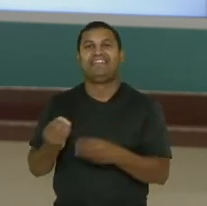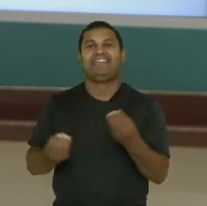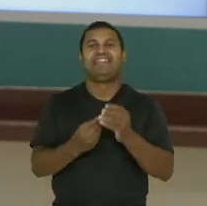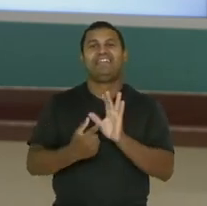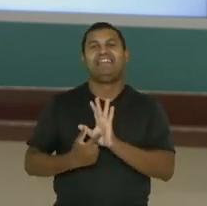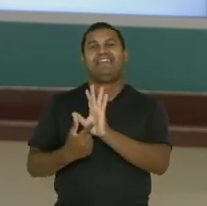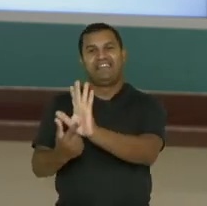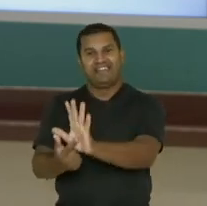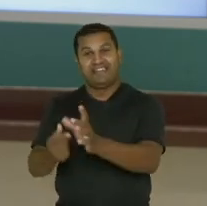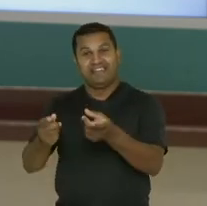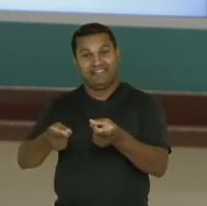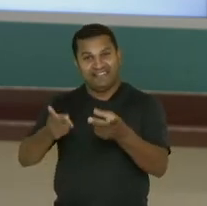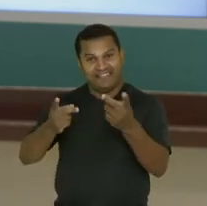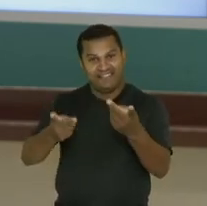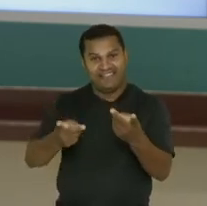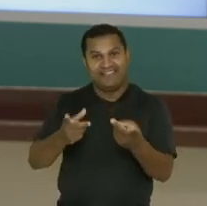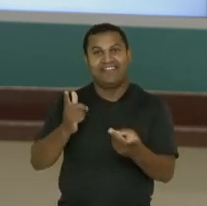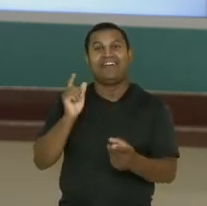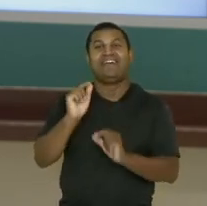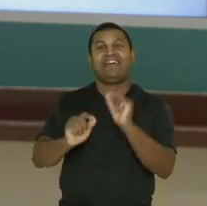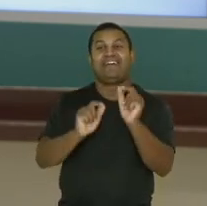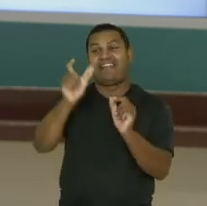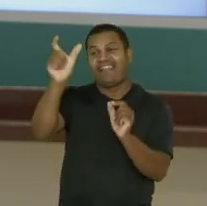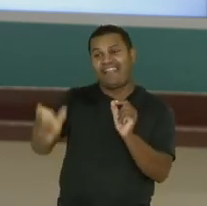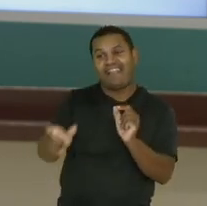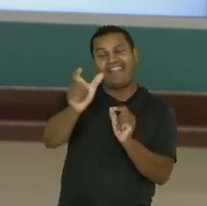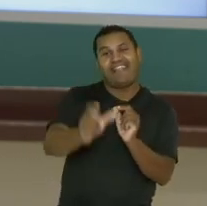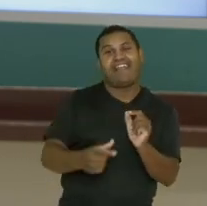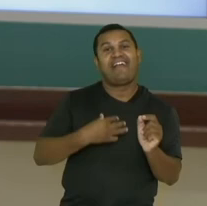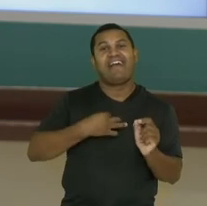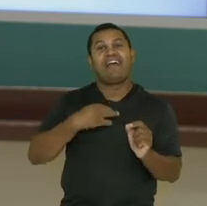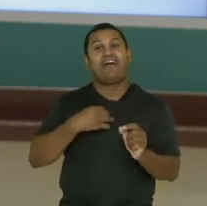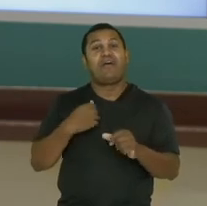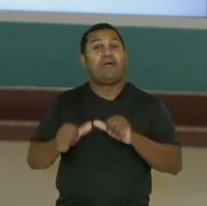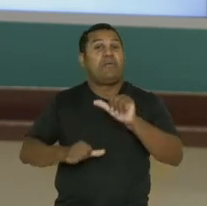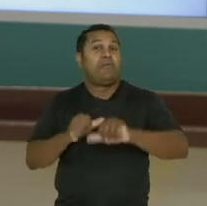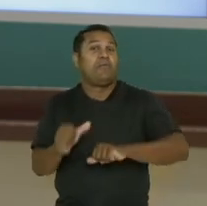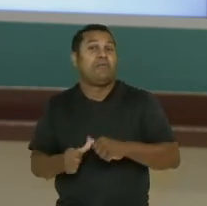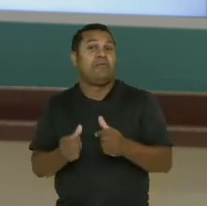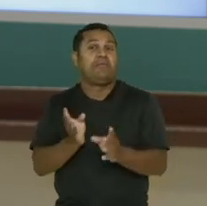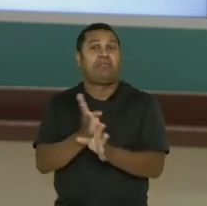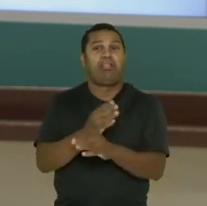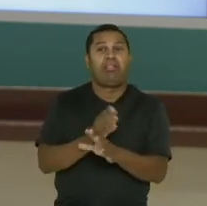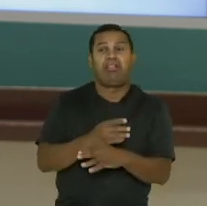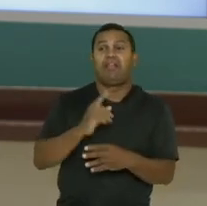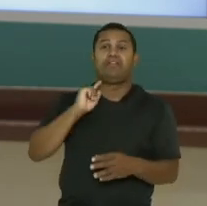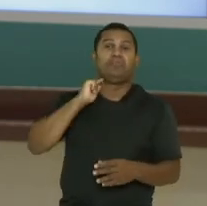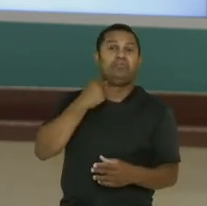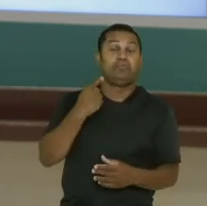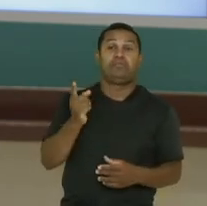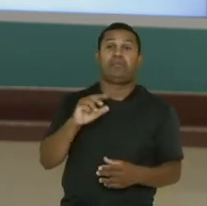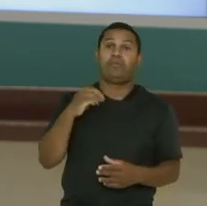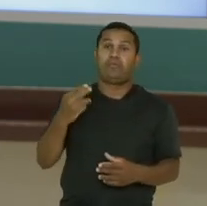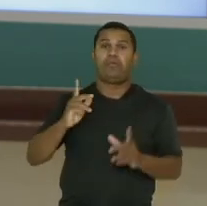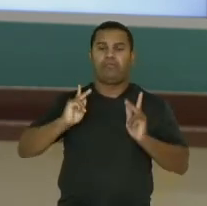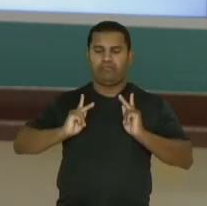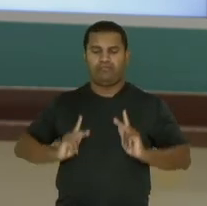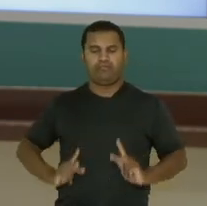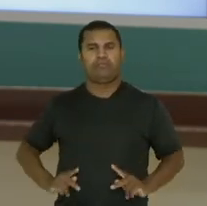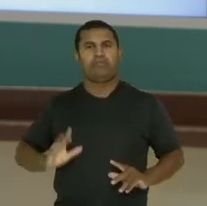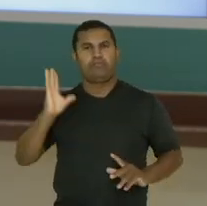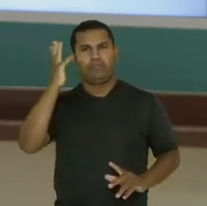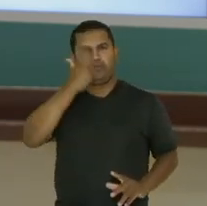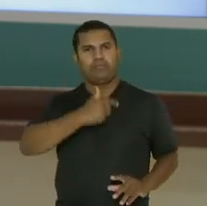fornecedor. A aparência. Como é que vai estar a aparência da pessoa? Vai estar de qualquer jeito? Vai ter um uniforme? Como é que vai funcionar?